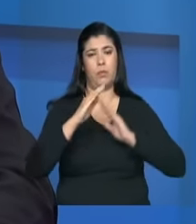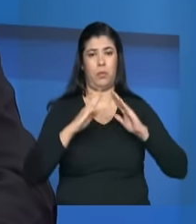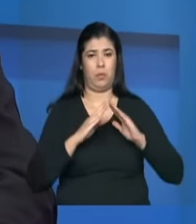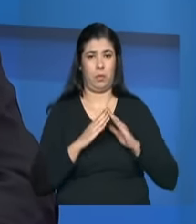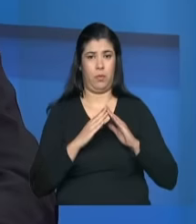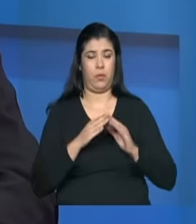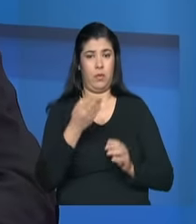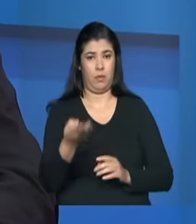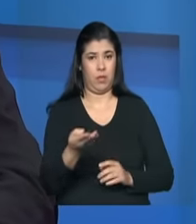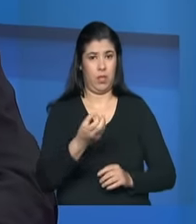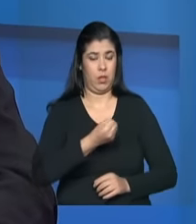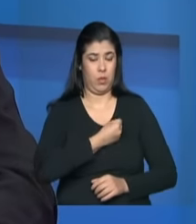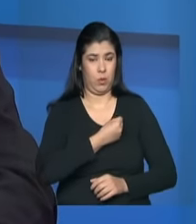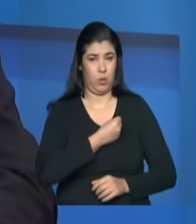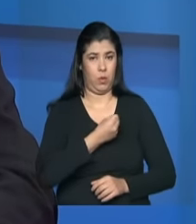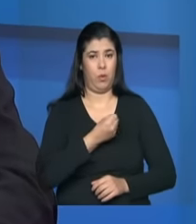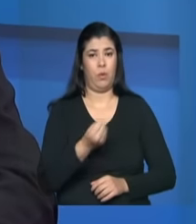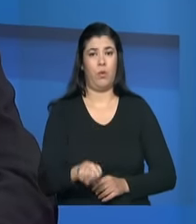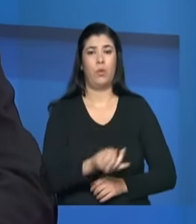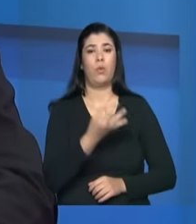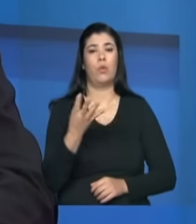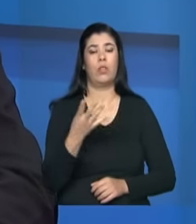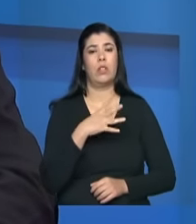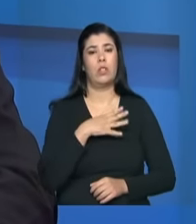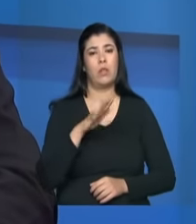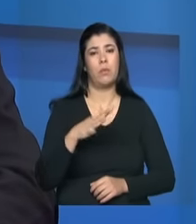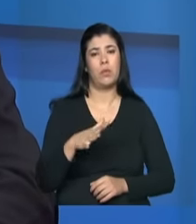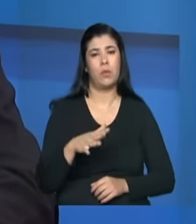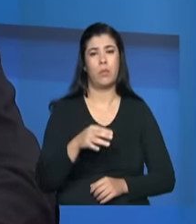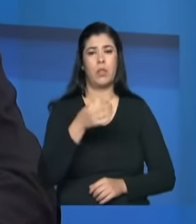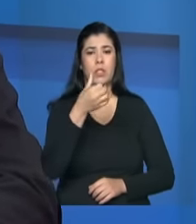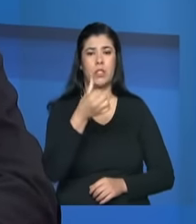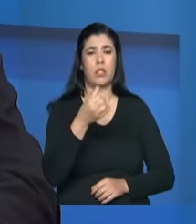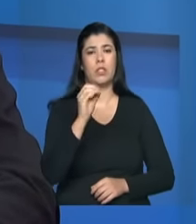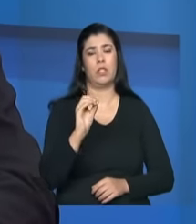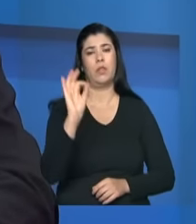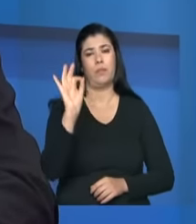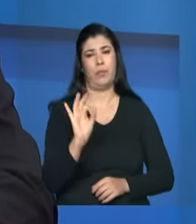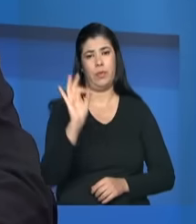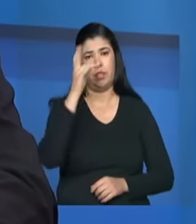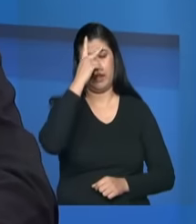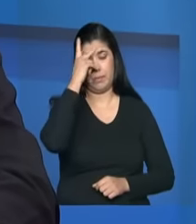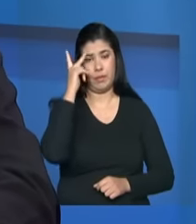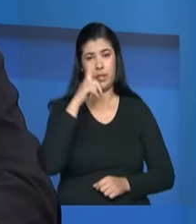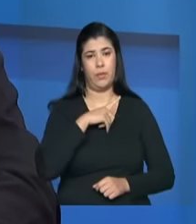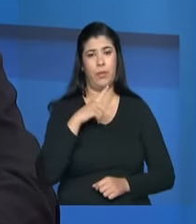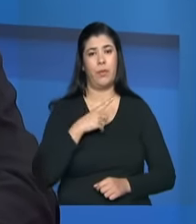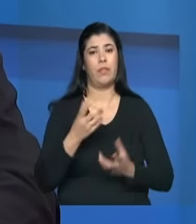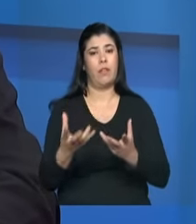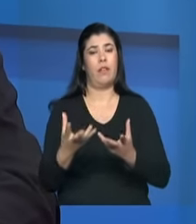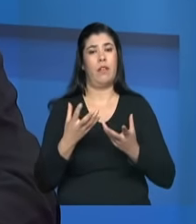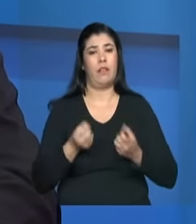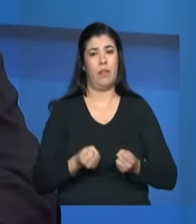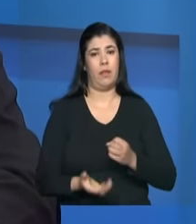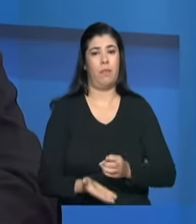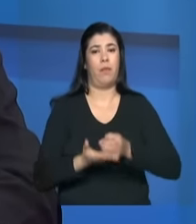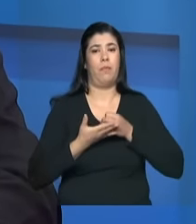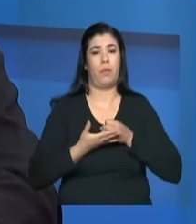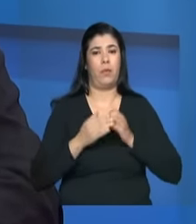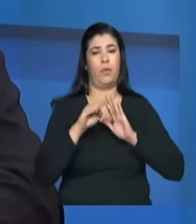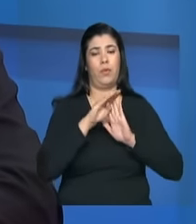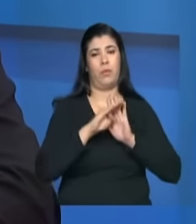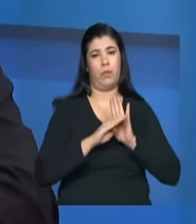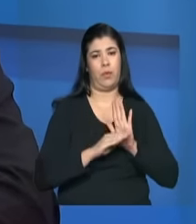número que nós temos no Cadastro Único, em torno aí de 60% são beneficiários do Bolsa Família, que também já